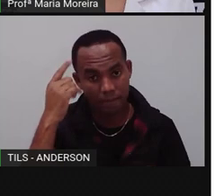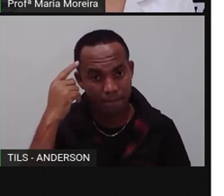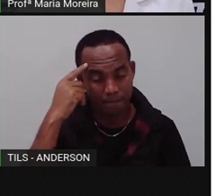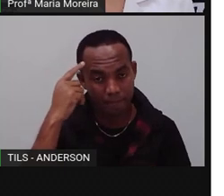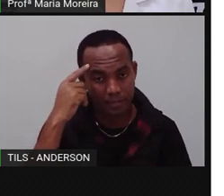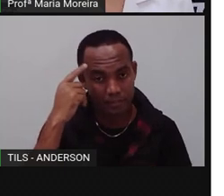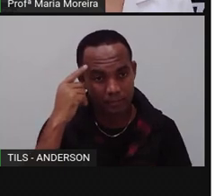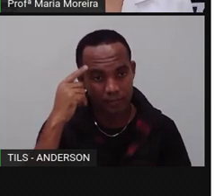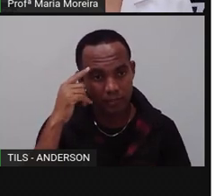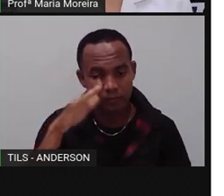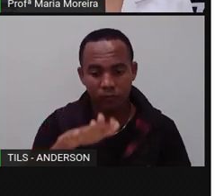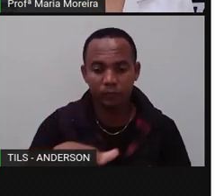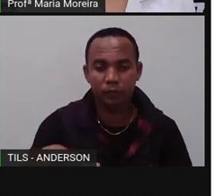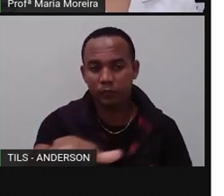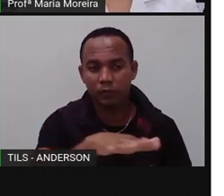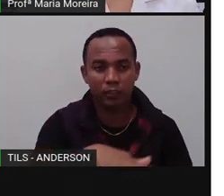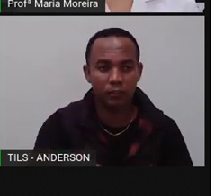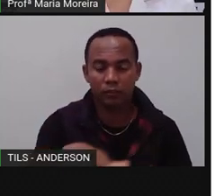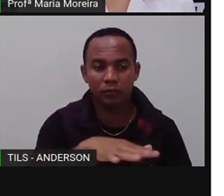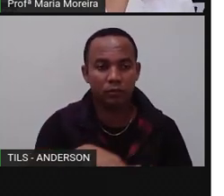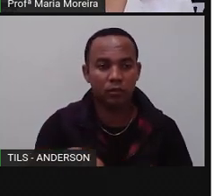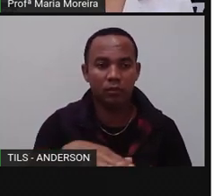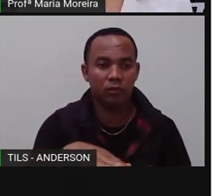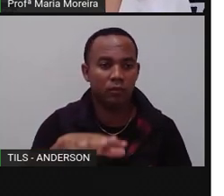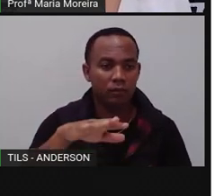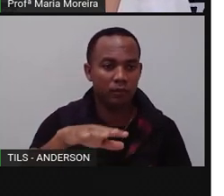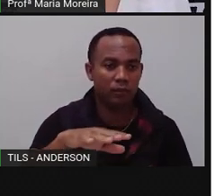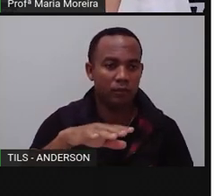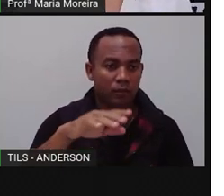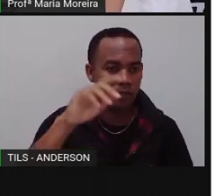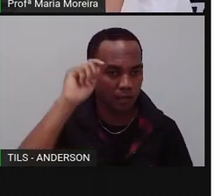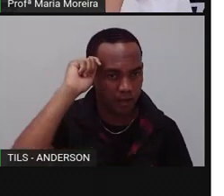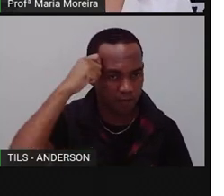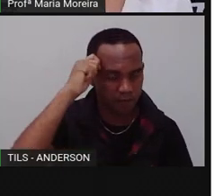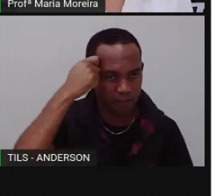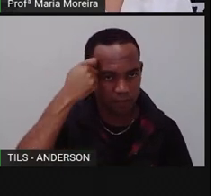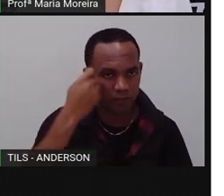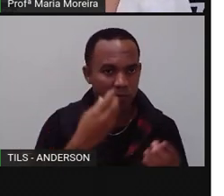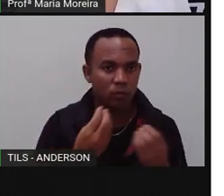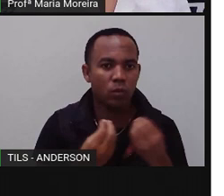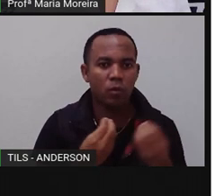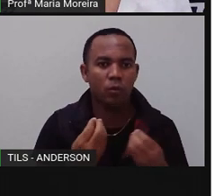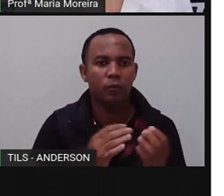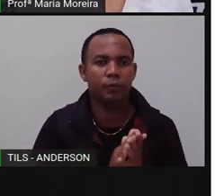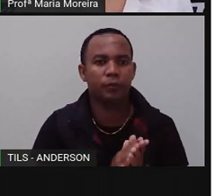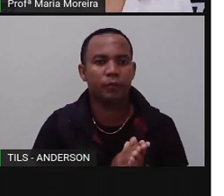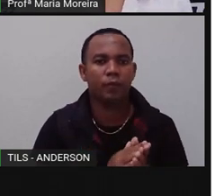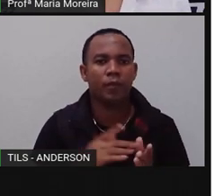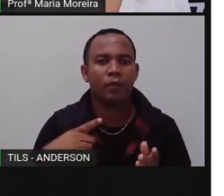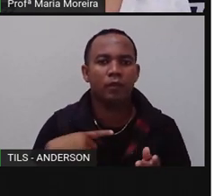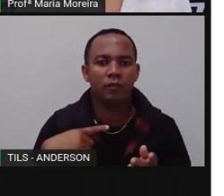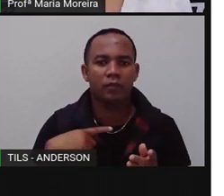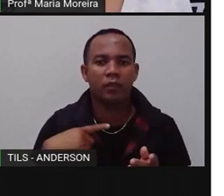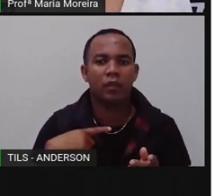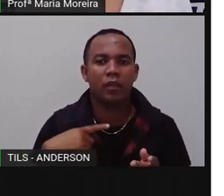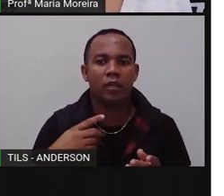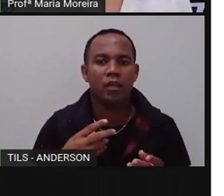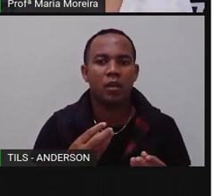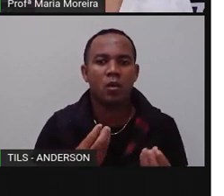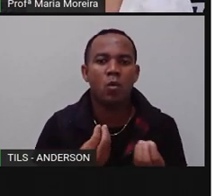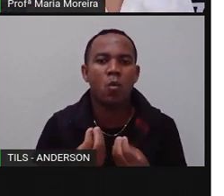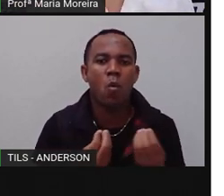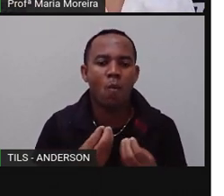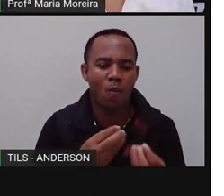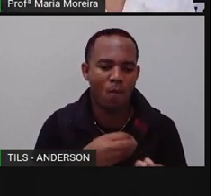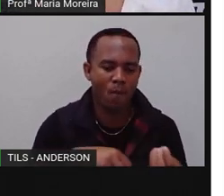ao território africano como homogêneo, né? Como um só. Lembra que a falou aqui sobre homogêneo? Que é até a dica do bolo, que vem lá